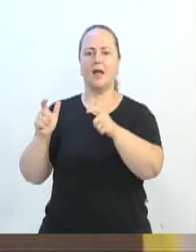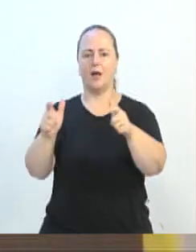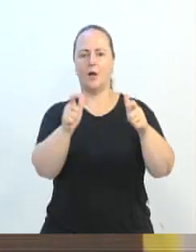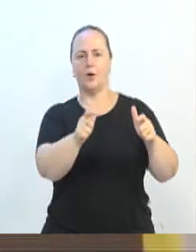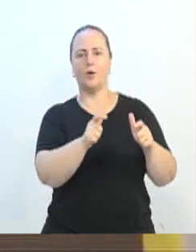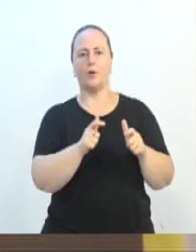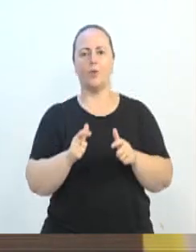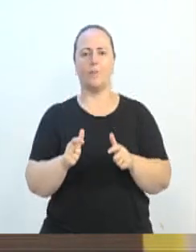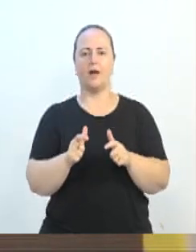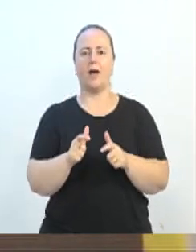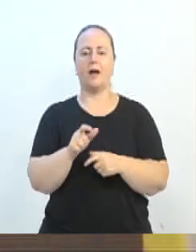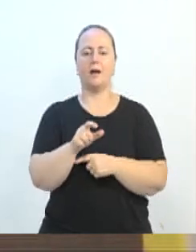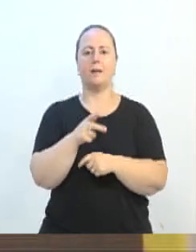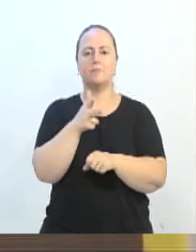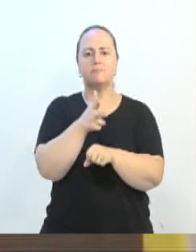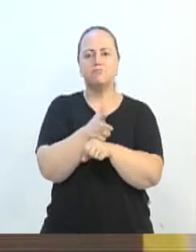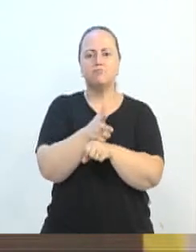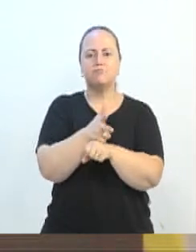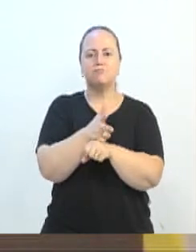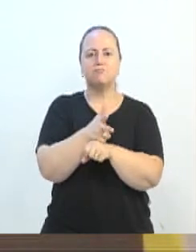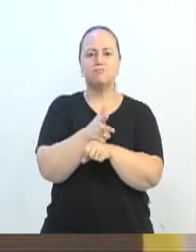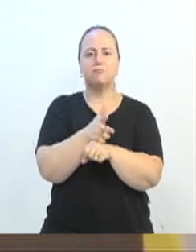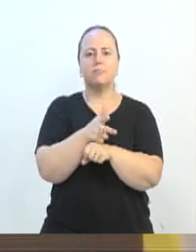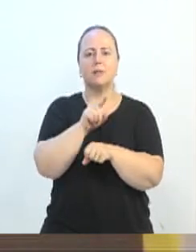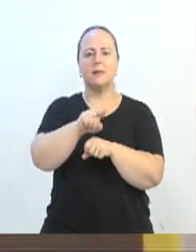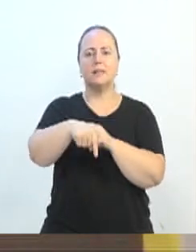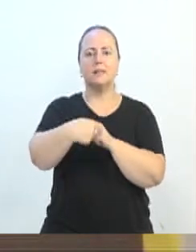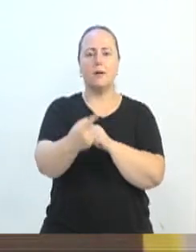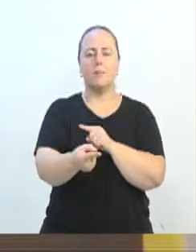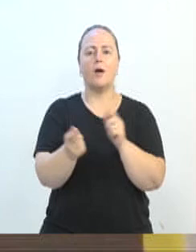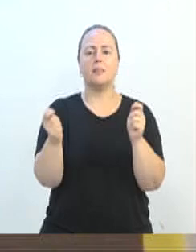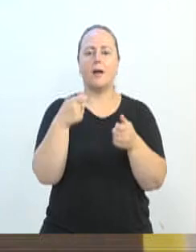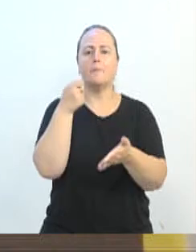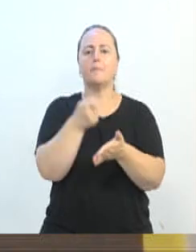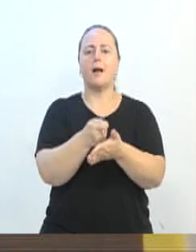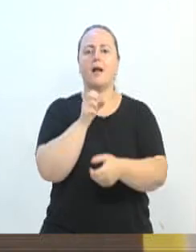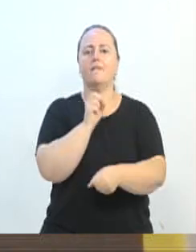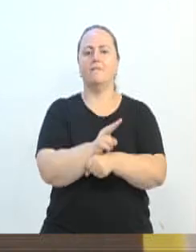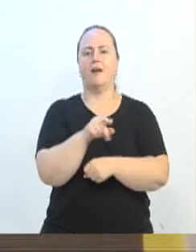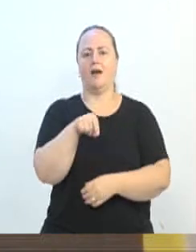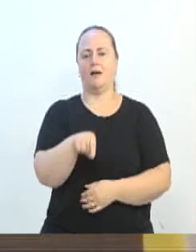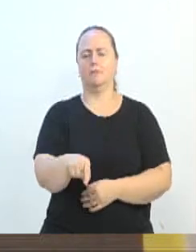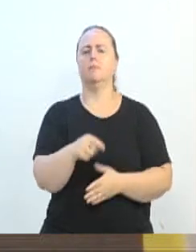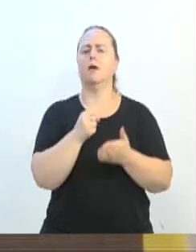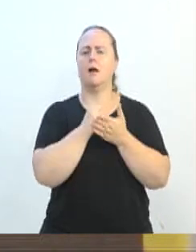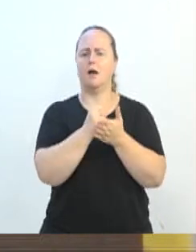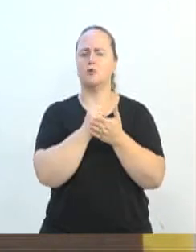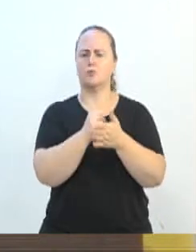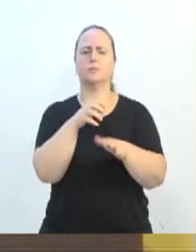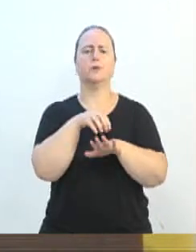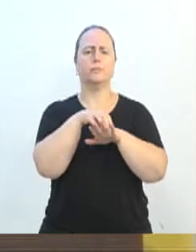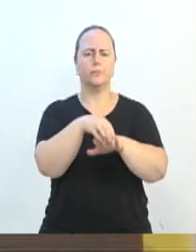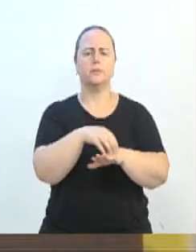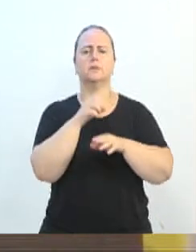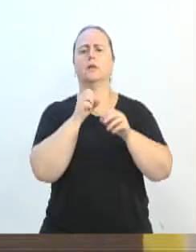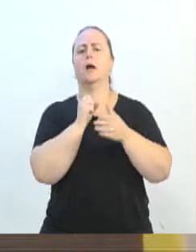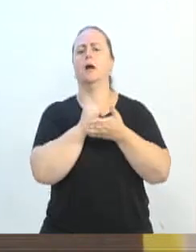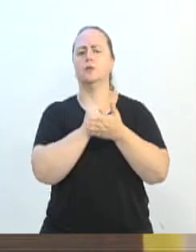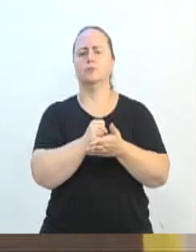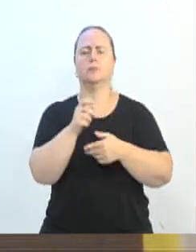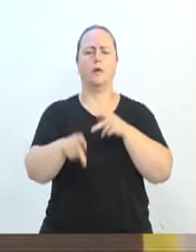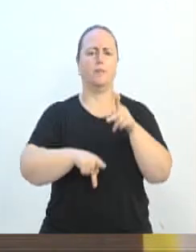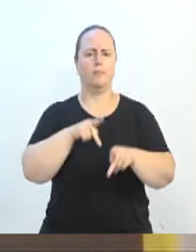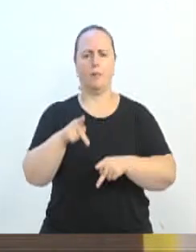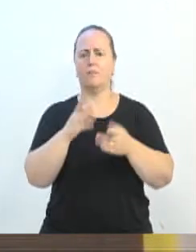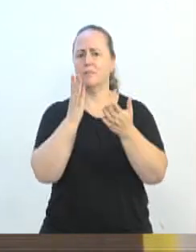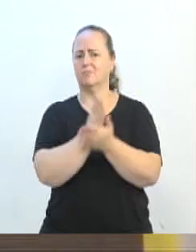conveniados. Isso irá ajudar muito a nossa população e os turistas. Será definitivamente o fim